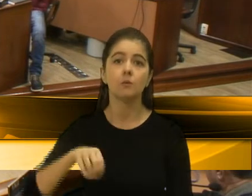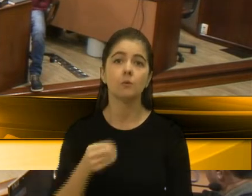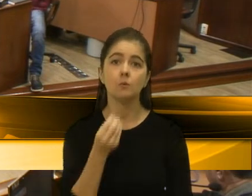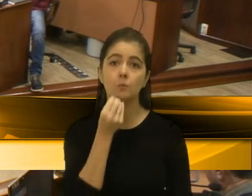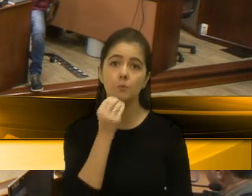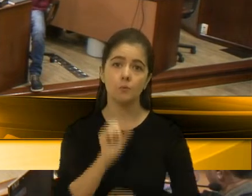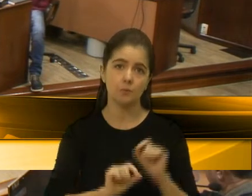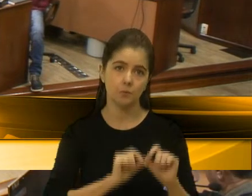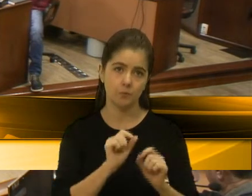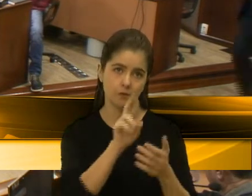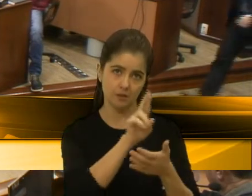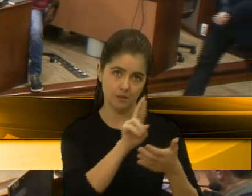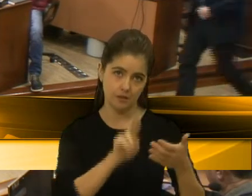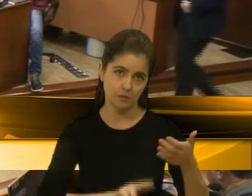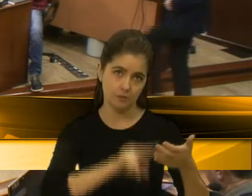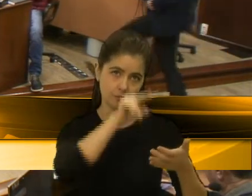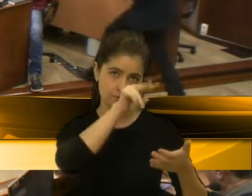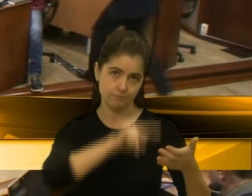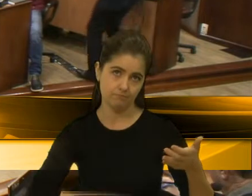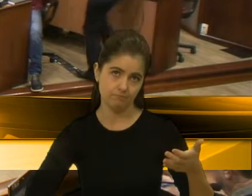relatoria do vereador Paulo Périco